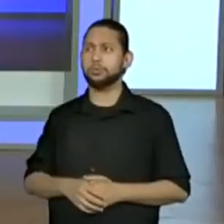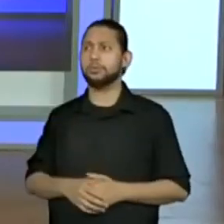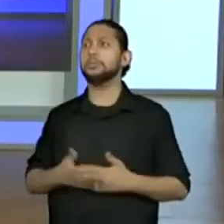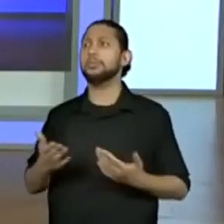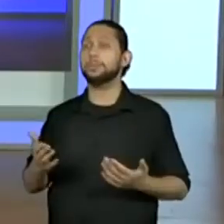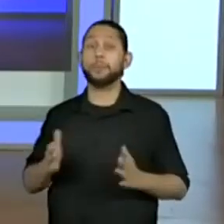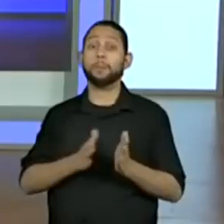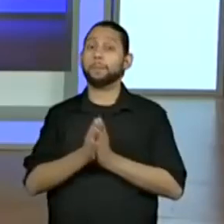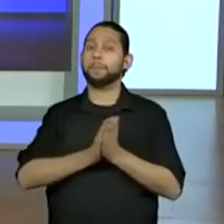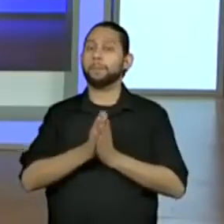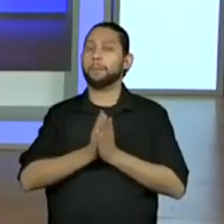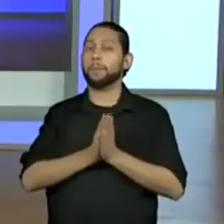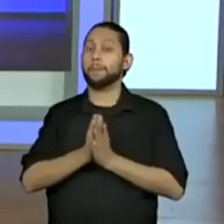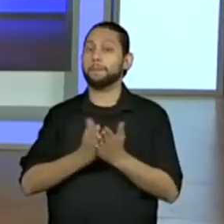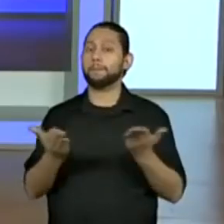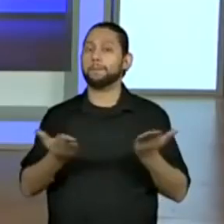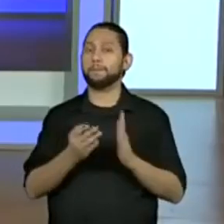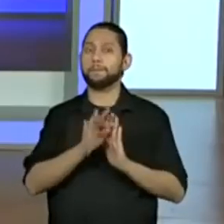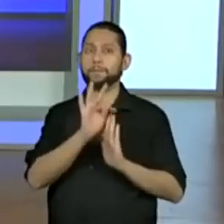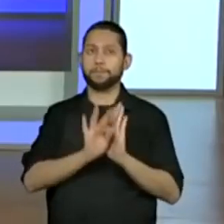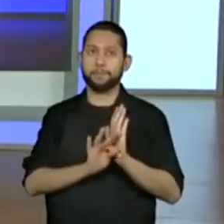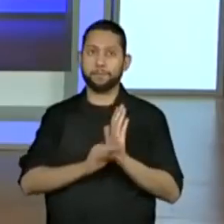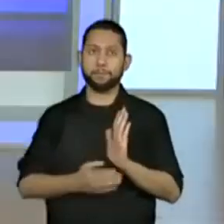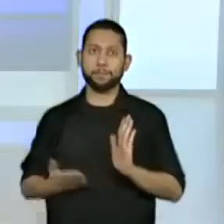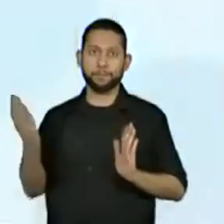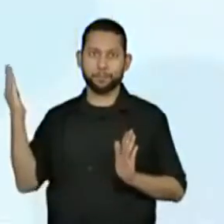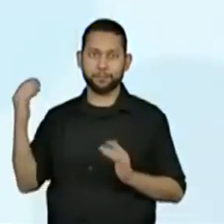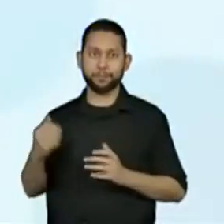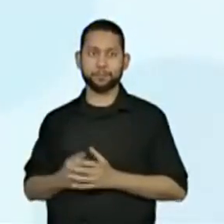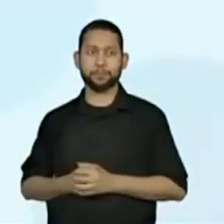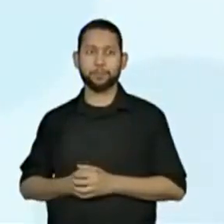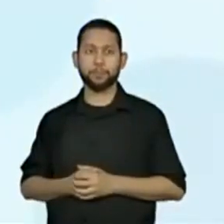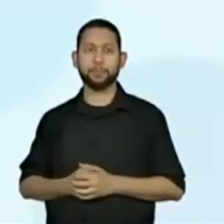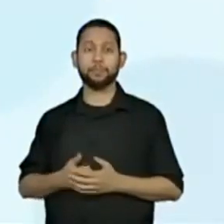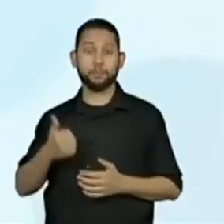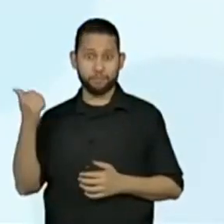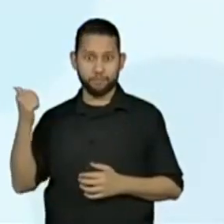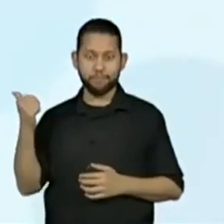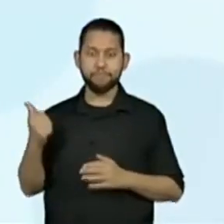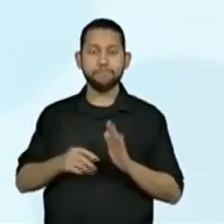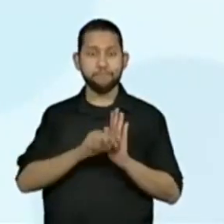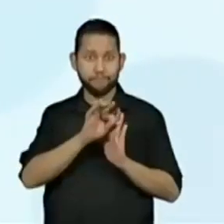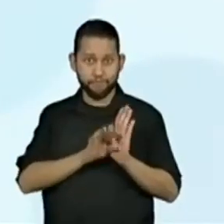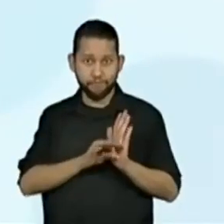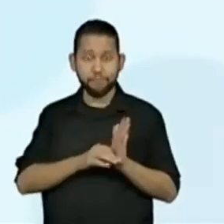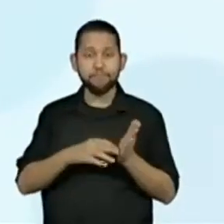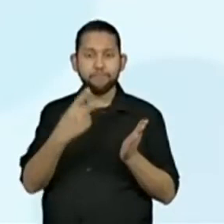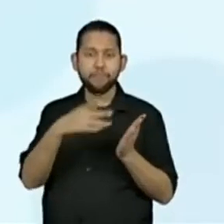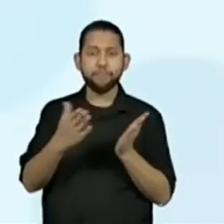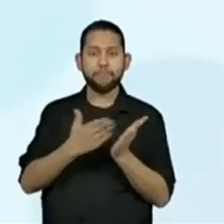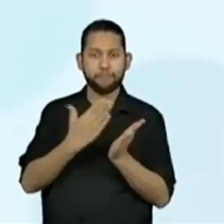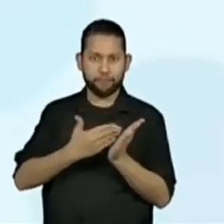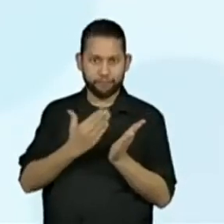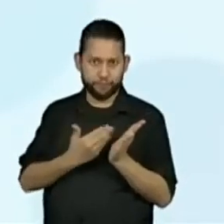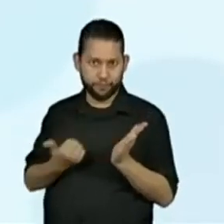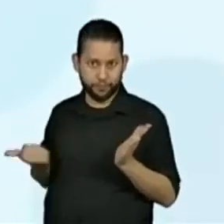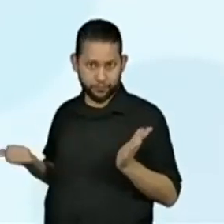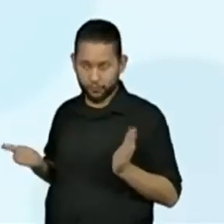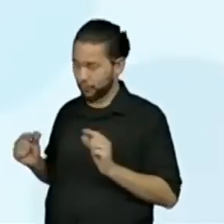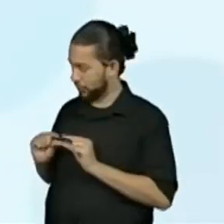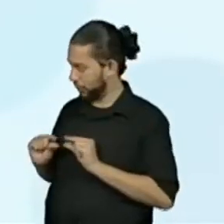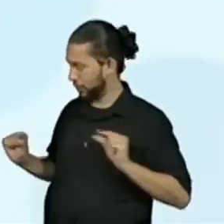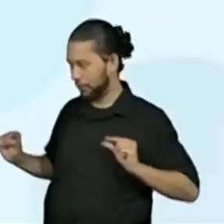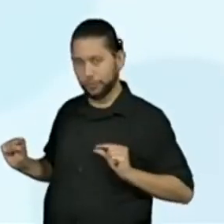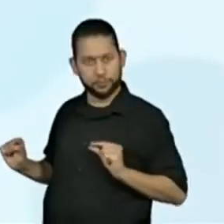Então, vamos ao texto. Olha só, esse texto aqui está no Ler e Escrever, ele é do